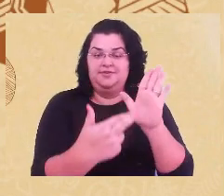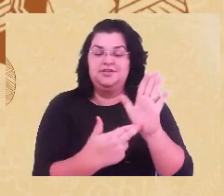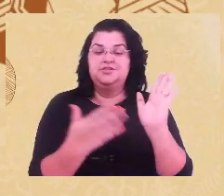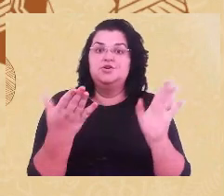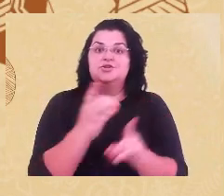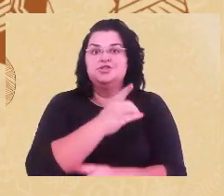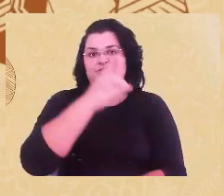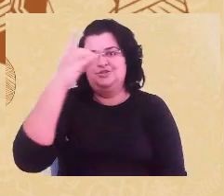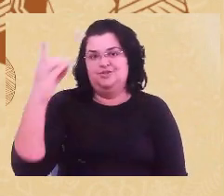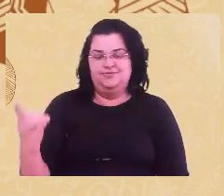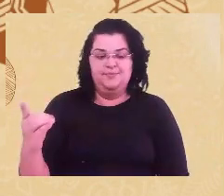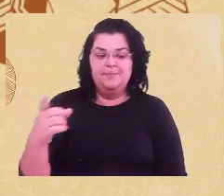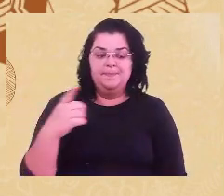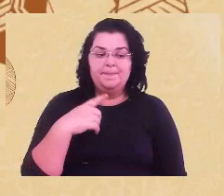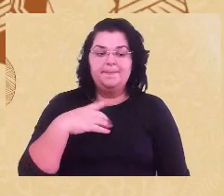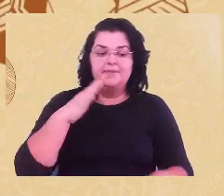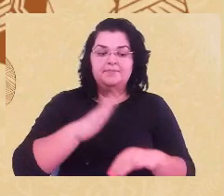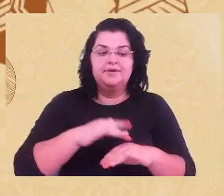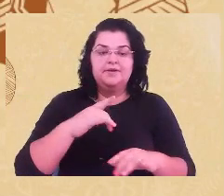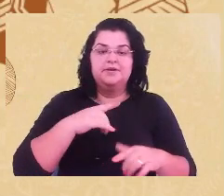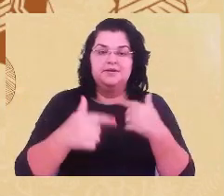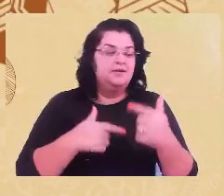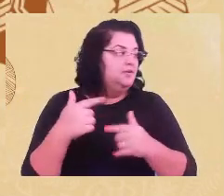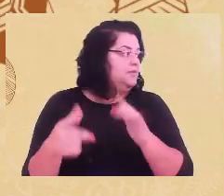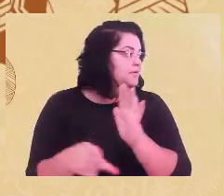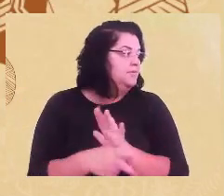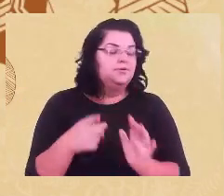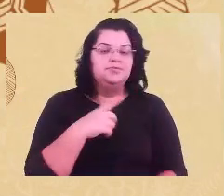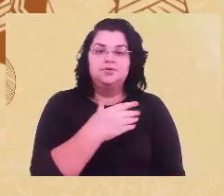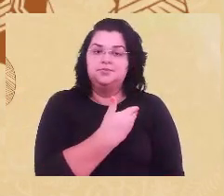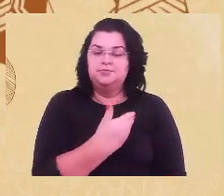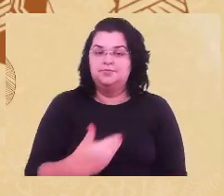Mais porque é um trabalho em torno das clínicas públicas.